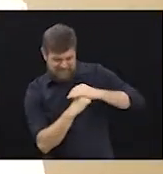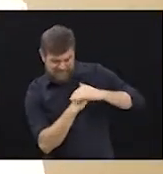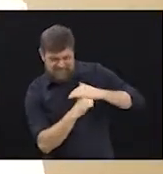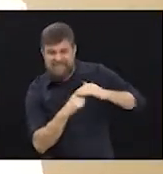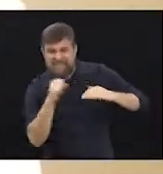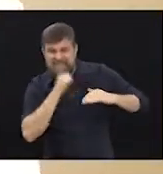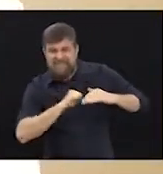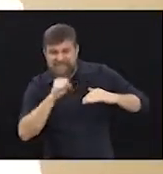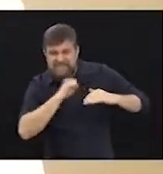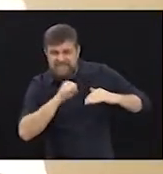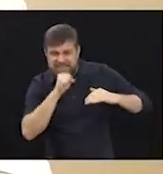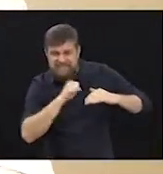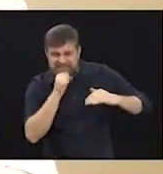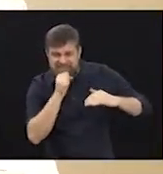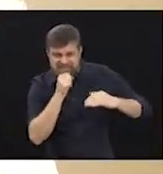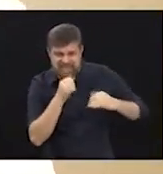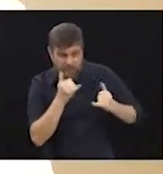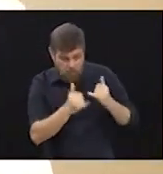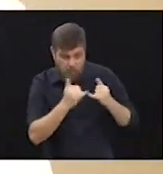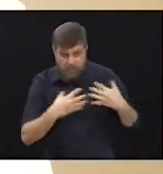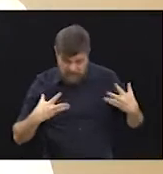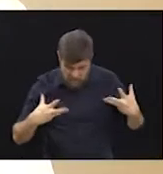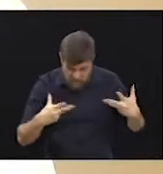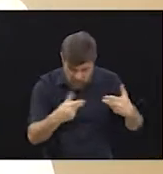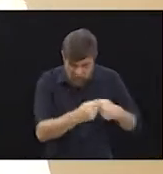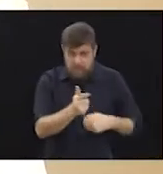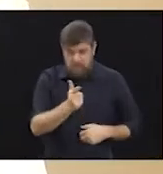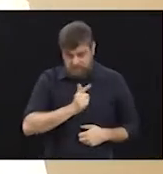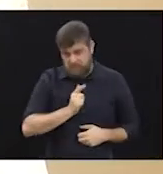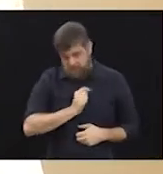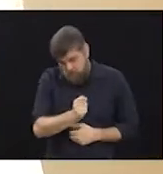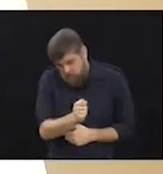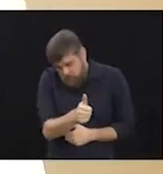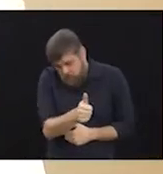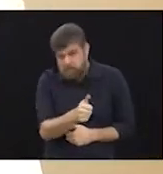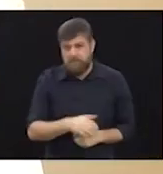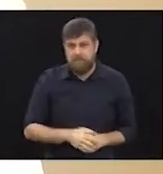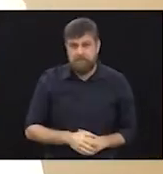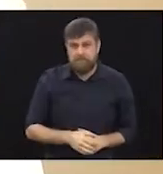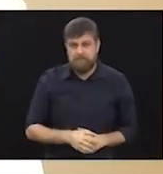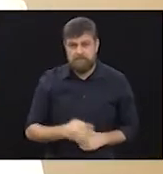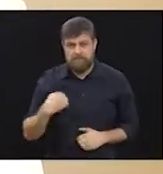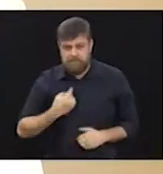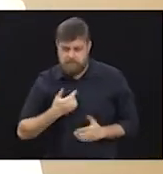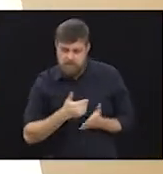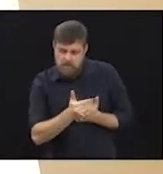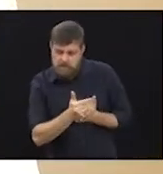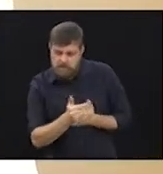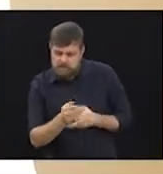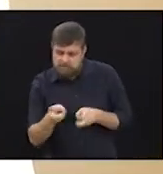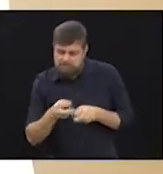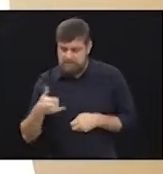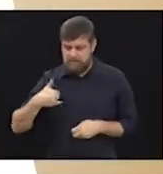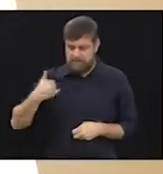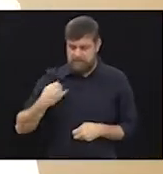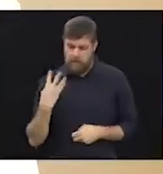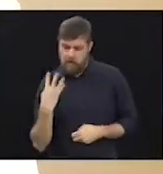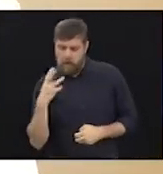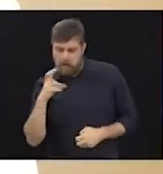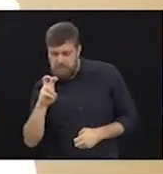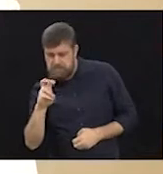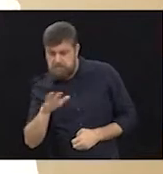mais aquele desgaste, quase todo mundo vai ter um pouquinho, em geral a gente começa a ver a partir dos 45,